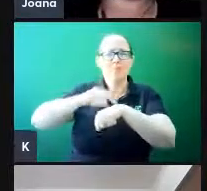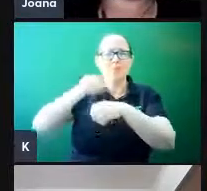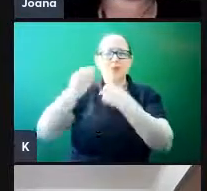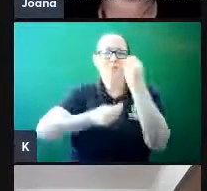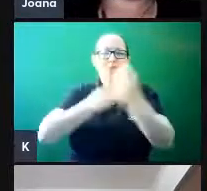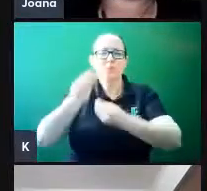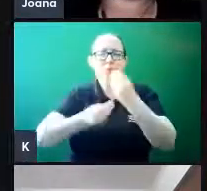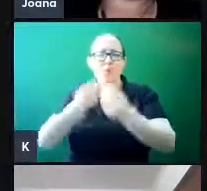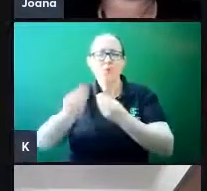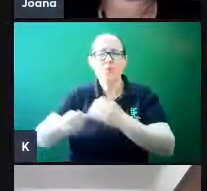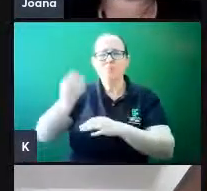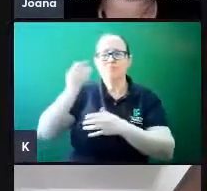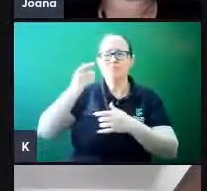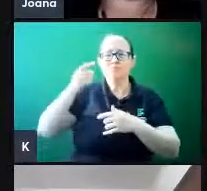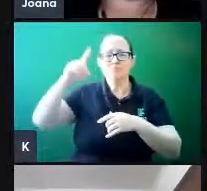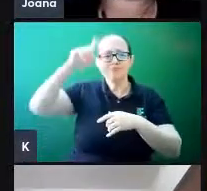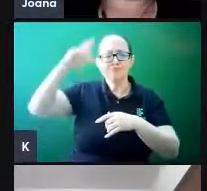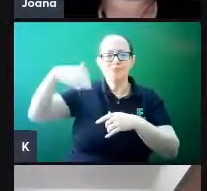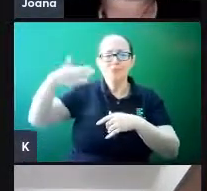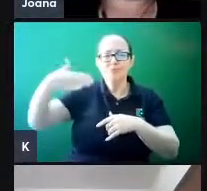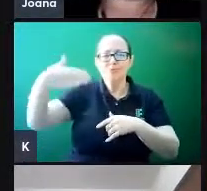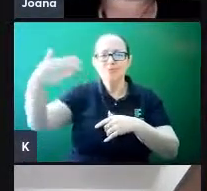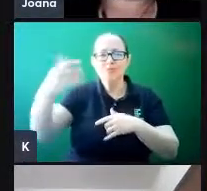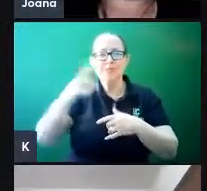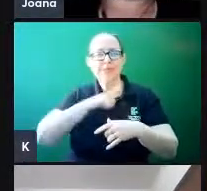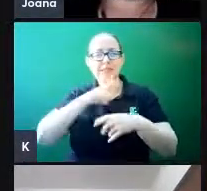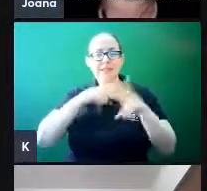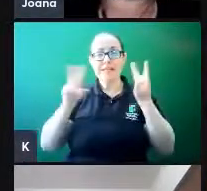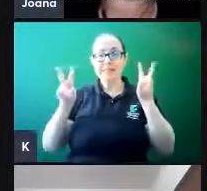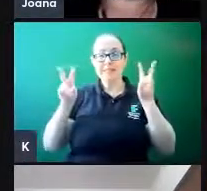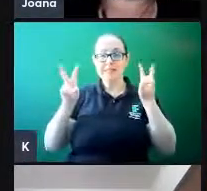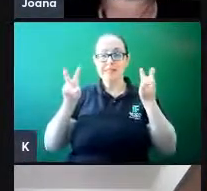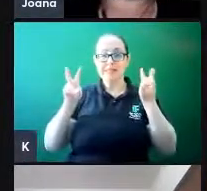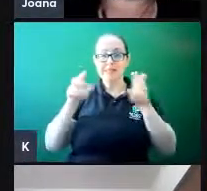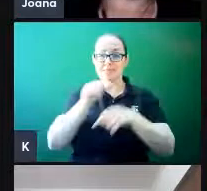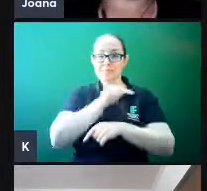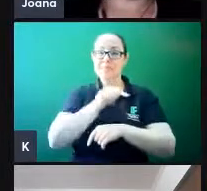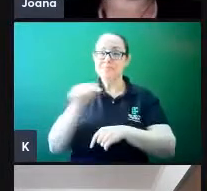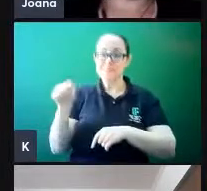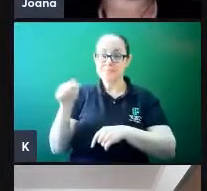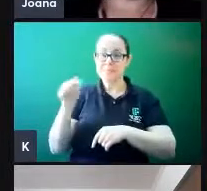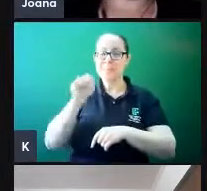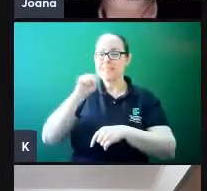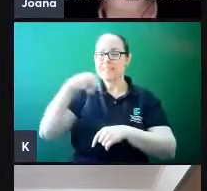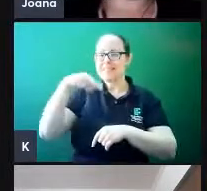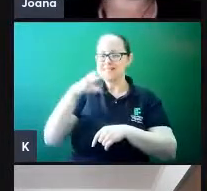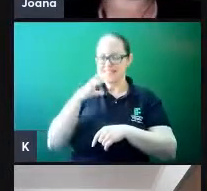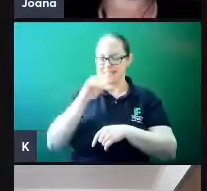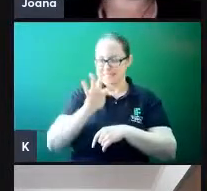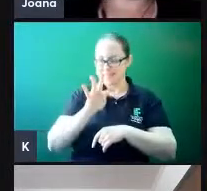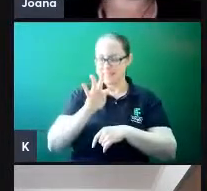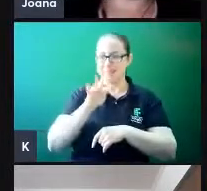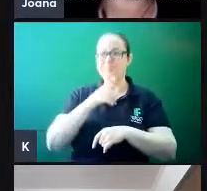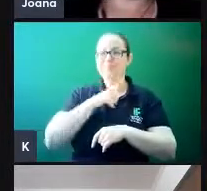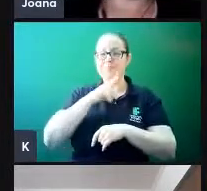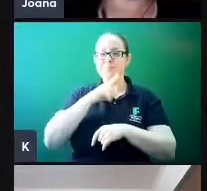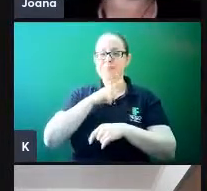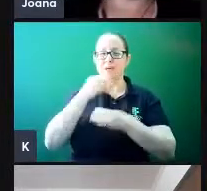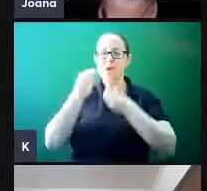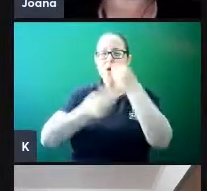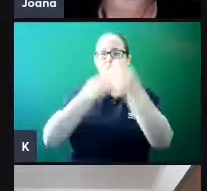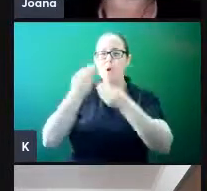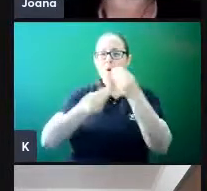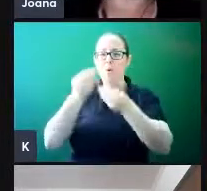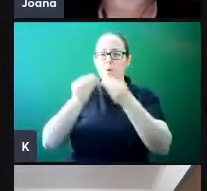baseado no tema da Semana Nacional de Ciência e Tecnologia deste ano, que é justamente a transversalidade da ciência,